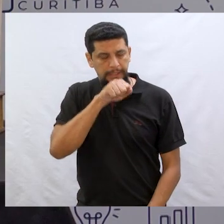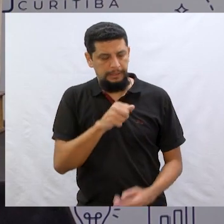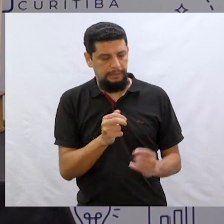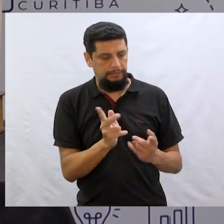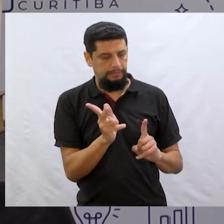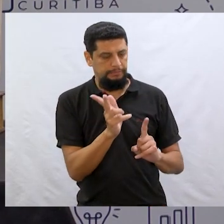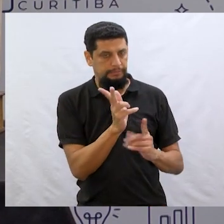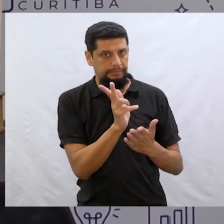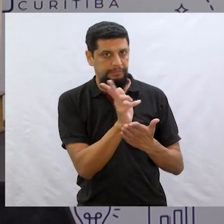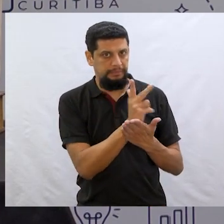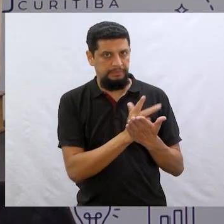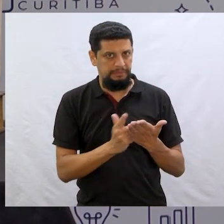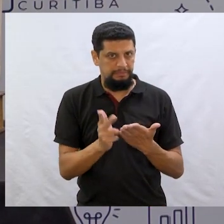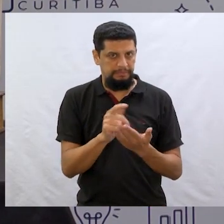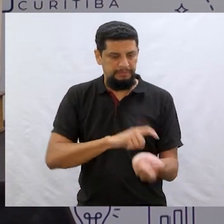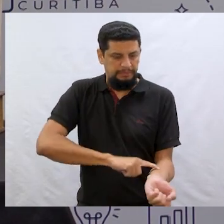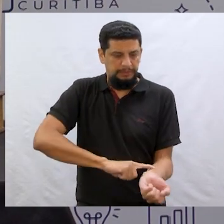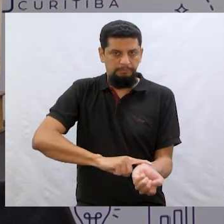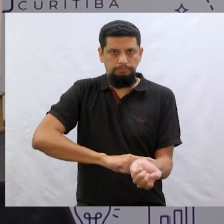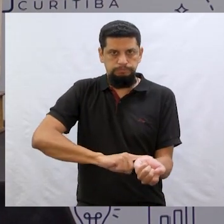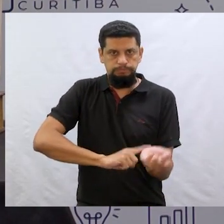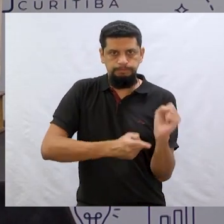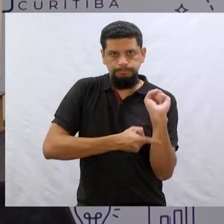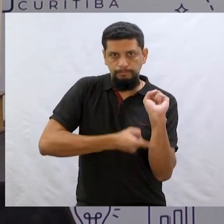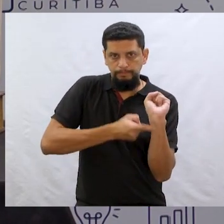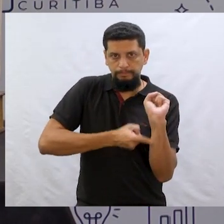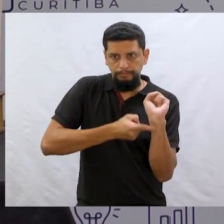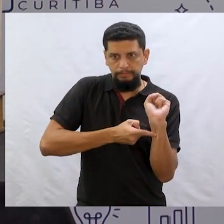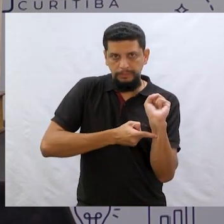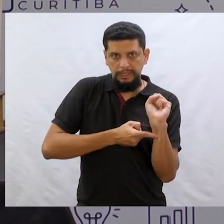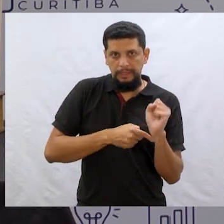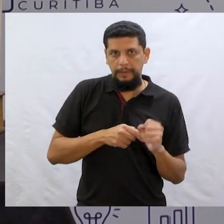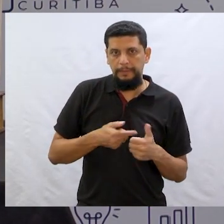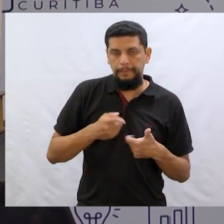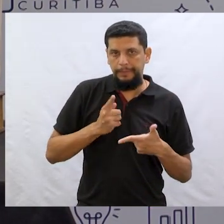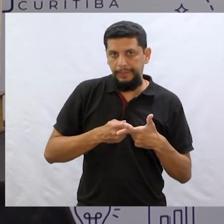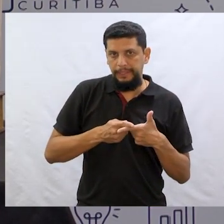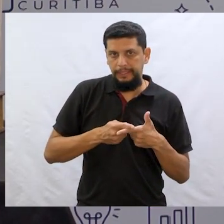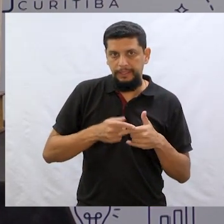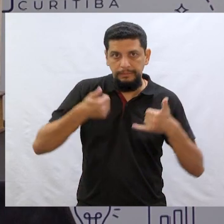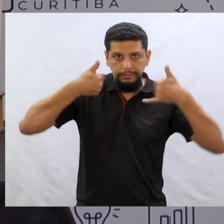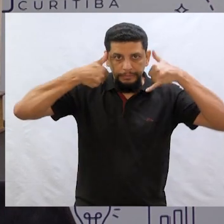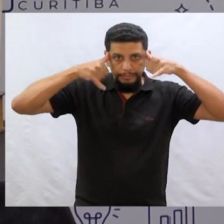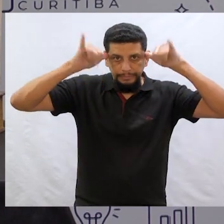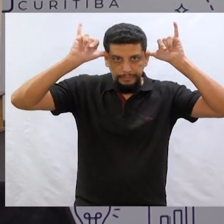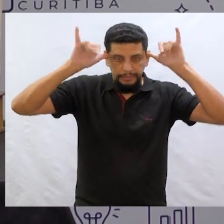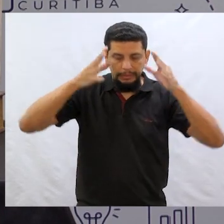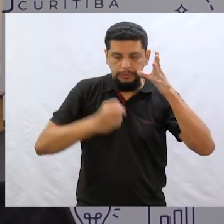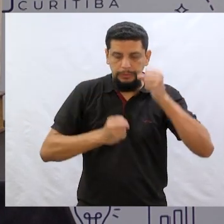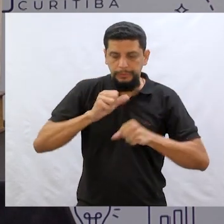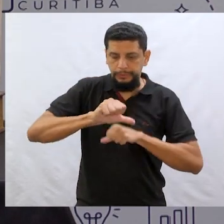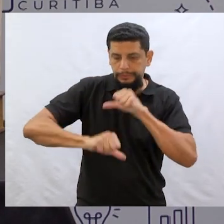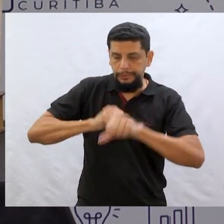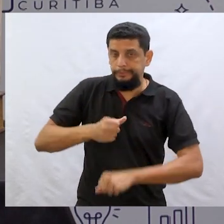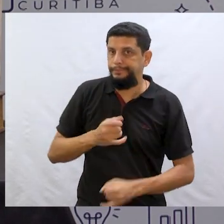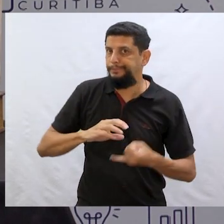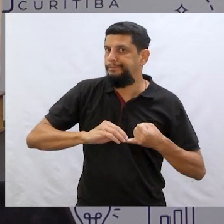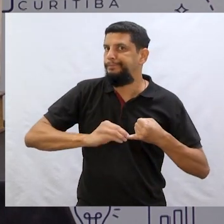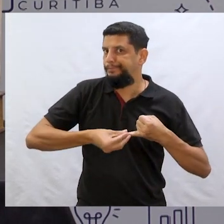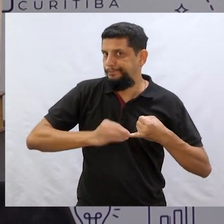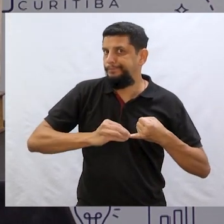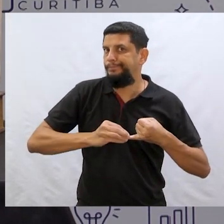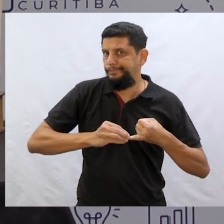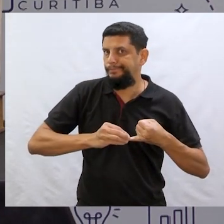desenhou a mãe lá, ó, super nervosa. Pois é, ele trocou o quê? A vaca por cinco feijões. Será que ele foi esperto?